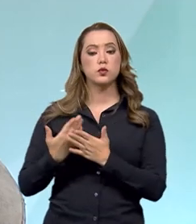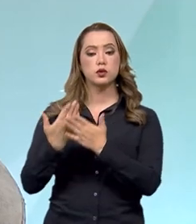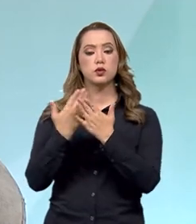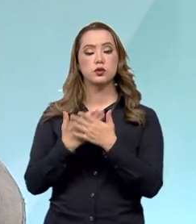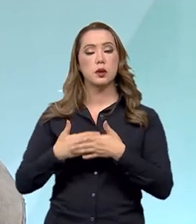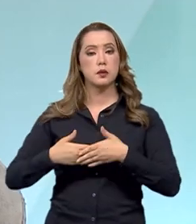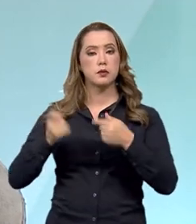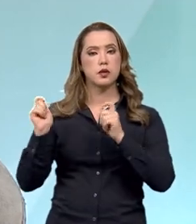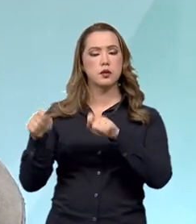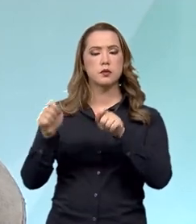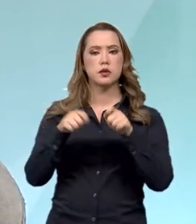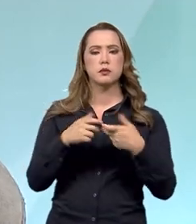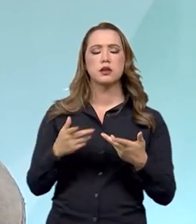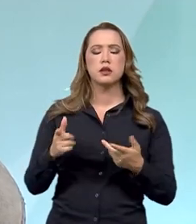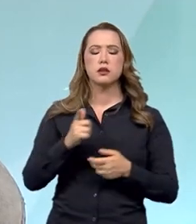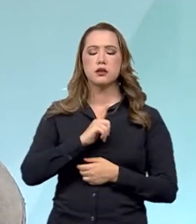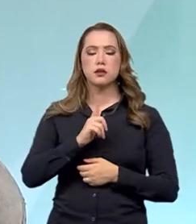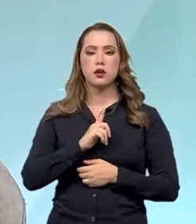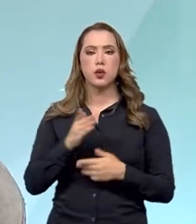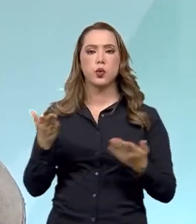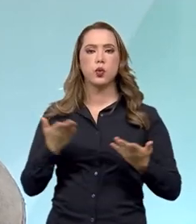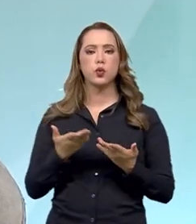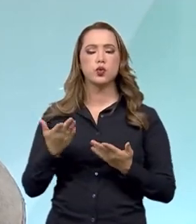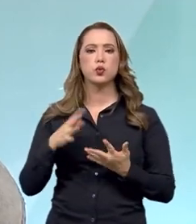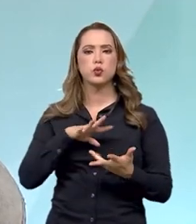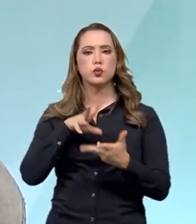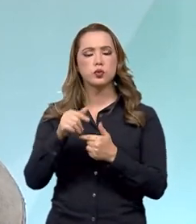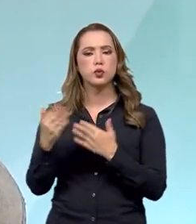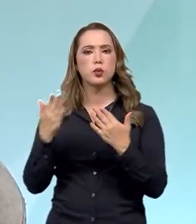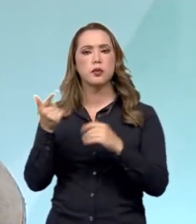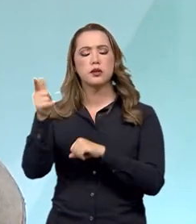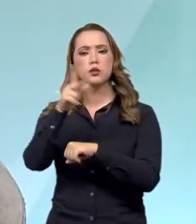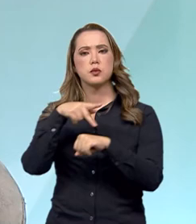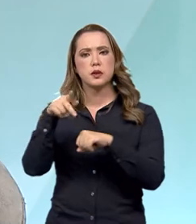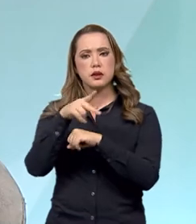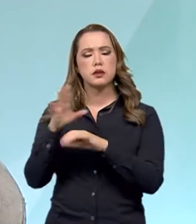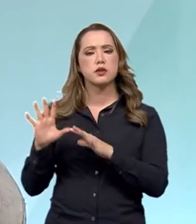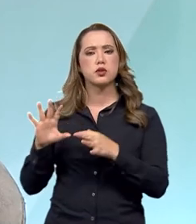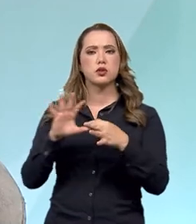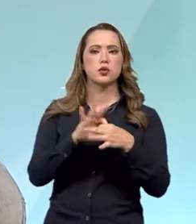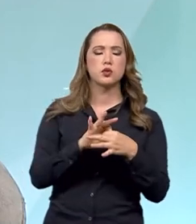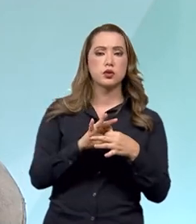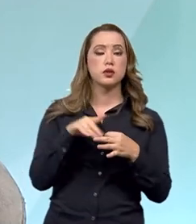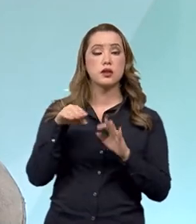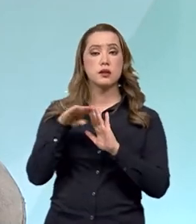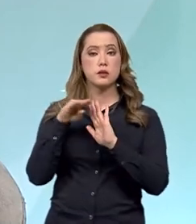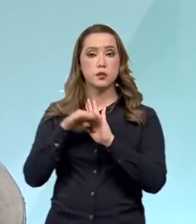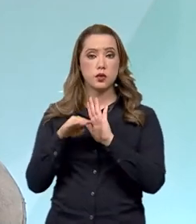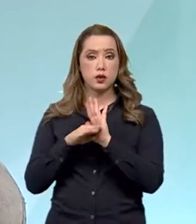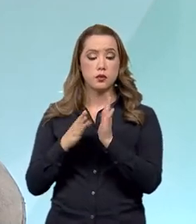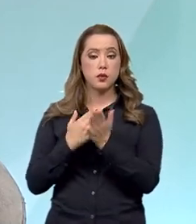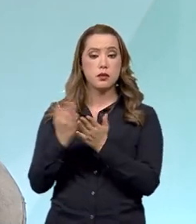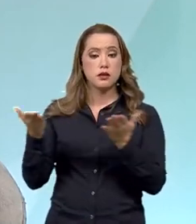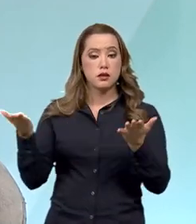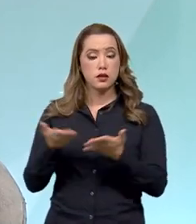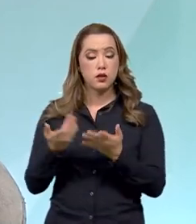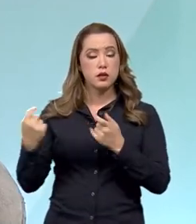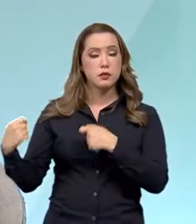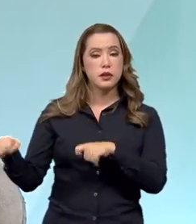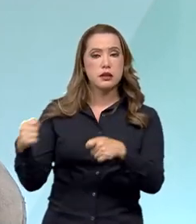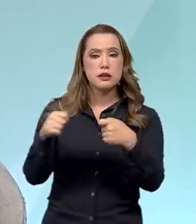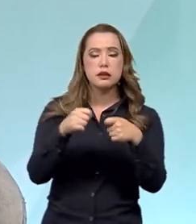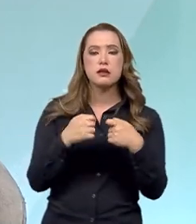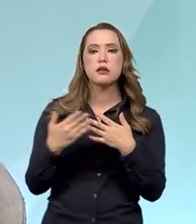práticas que estão ocorrendo em outros países e a gente incorporar. Esse programa nasce agora. Ele vai precisar